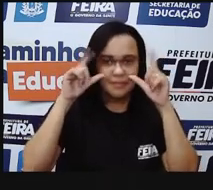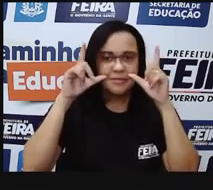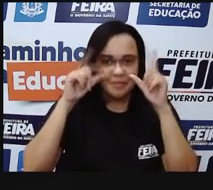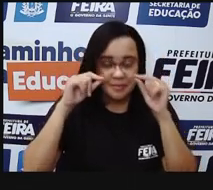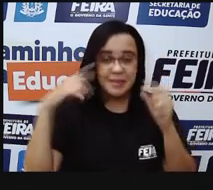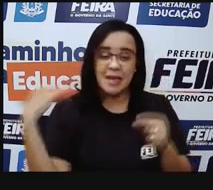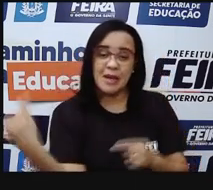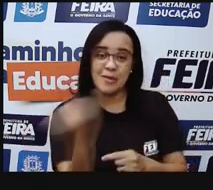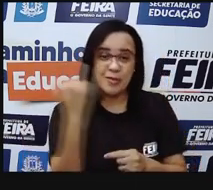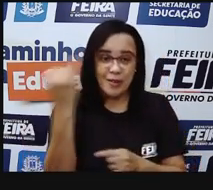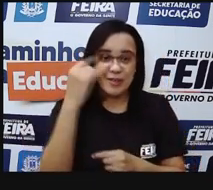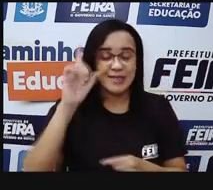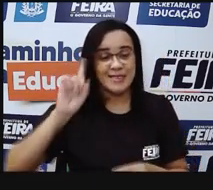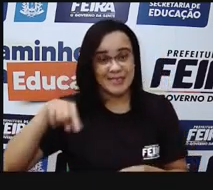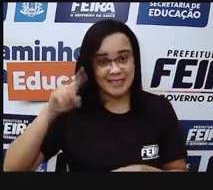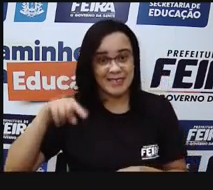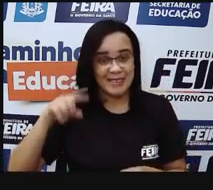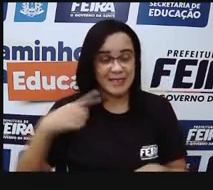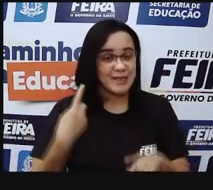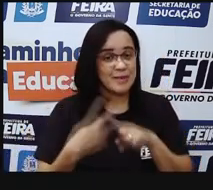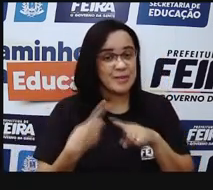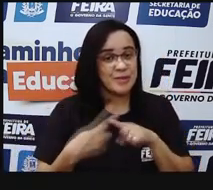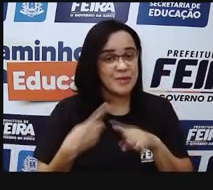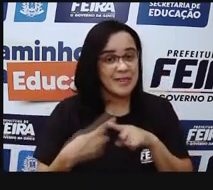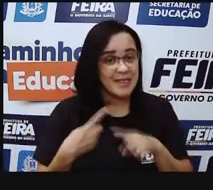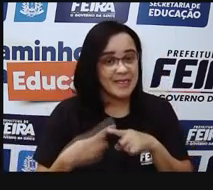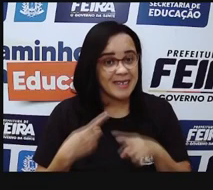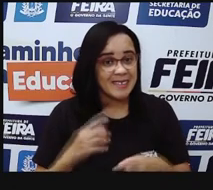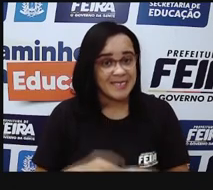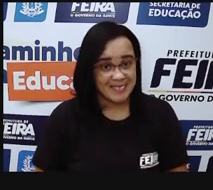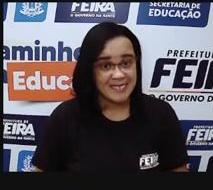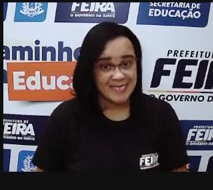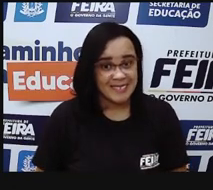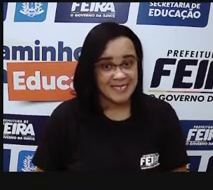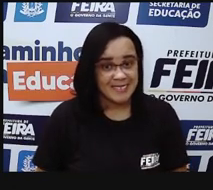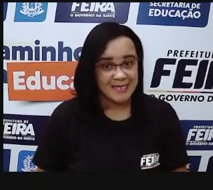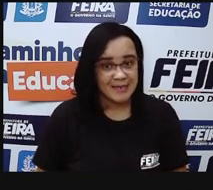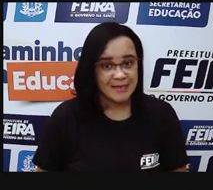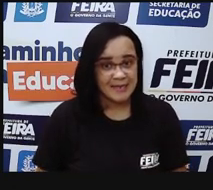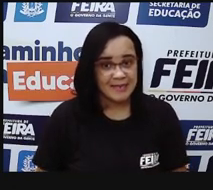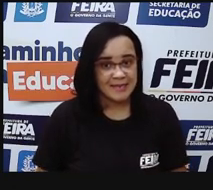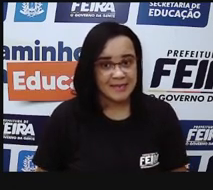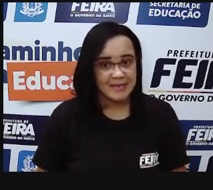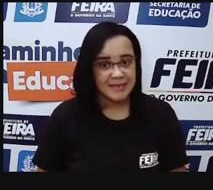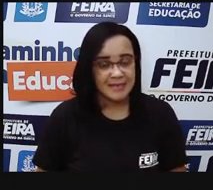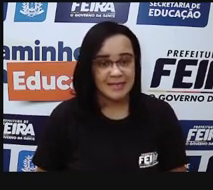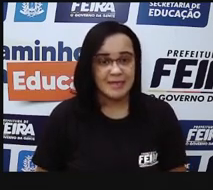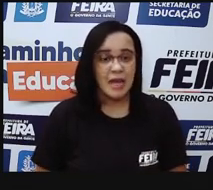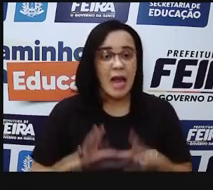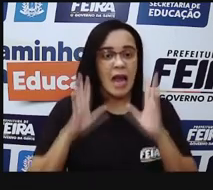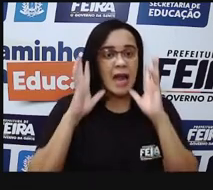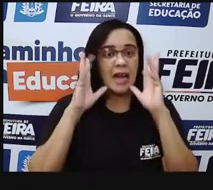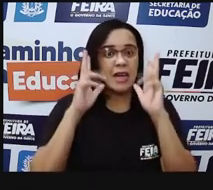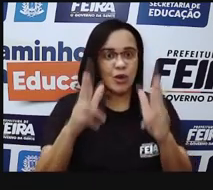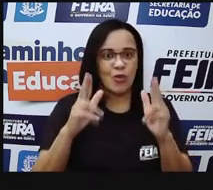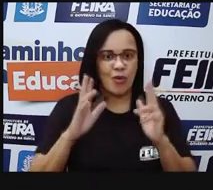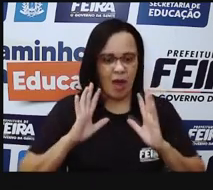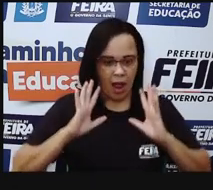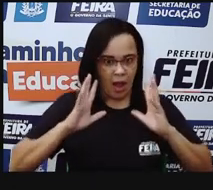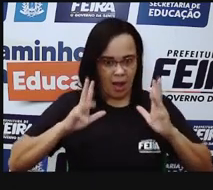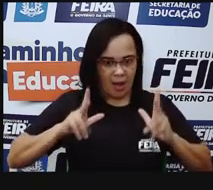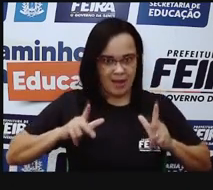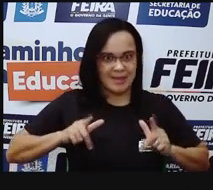as pálpebras nos meus olhos, exatamente para servir como um processo que é um indicador de de